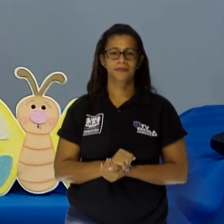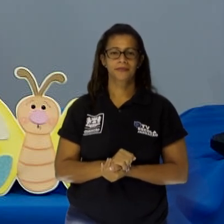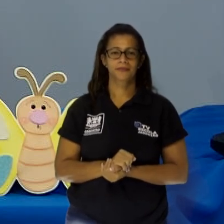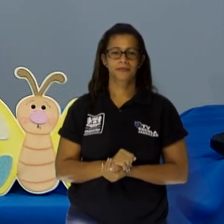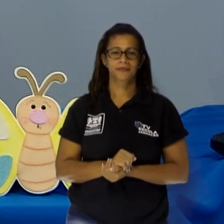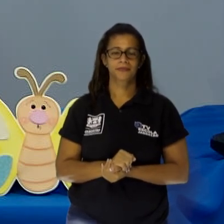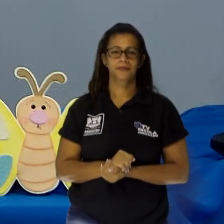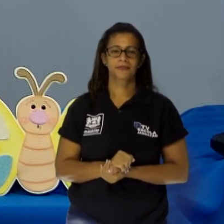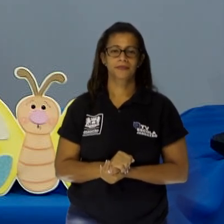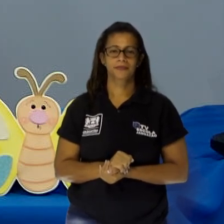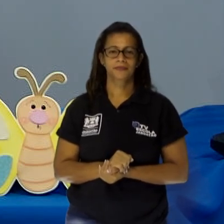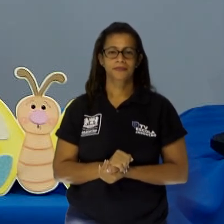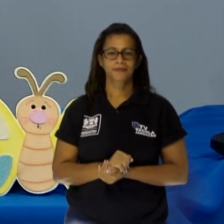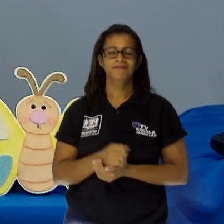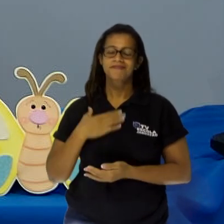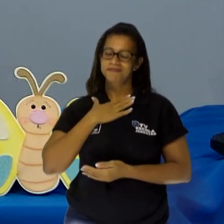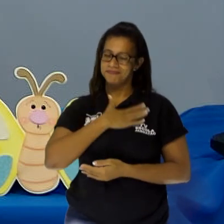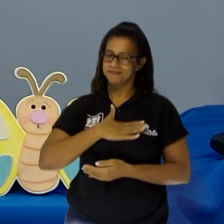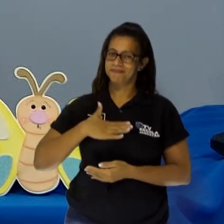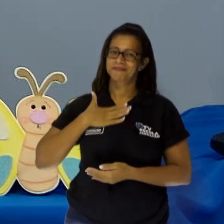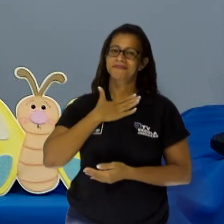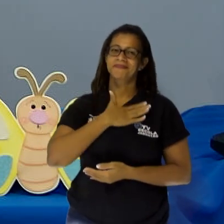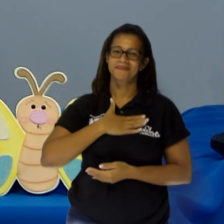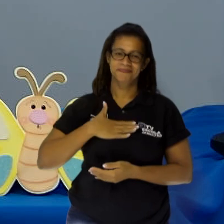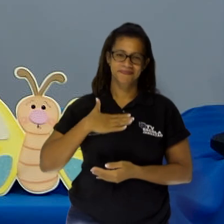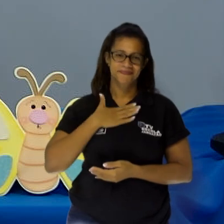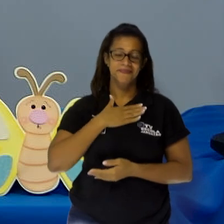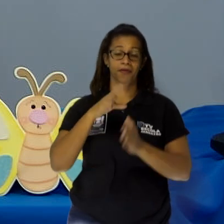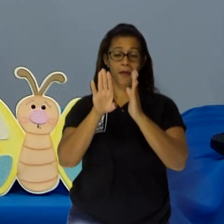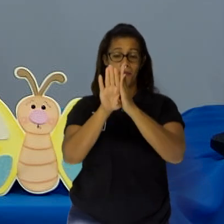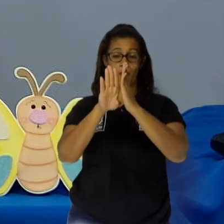Já estou gostando. Minha porta está bem larguinha.